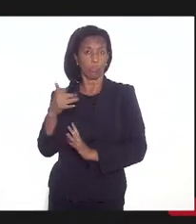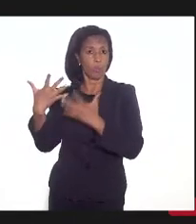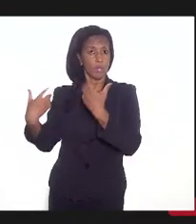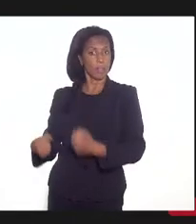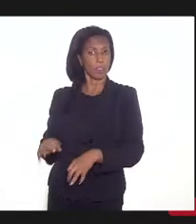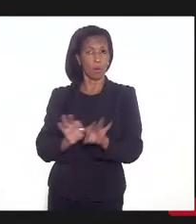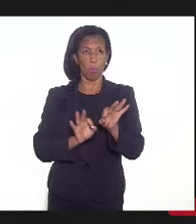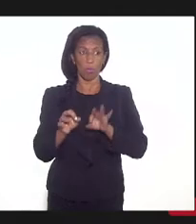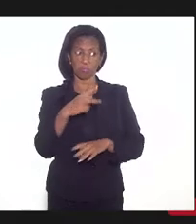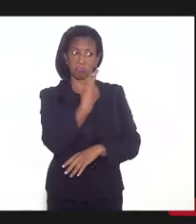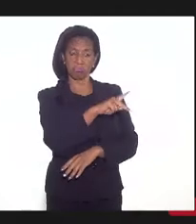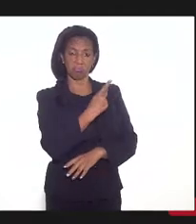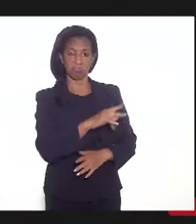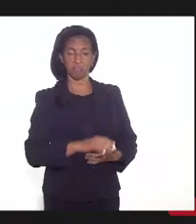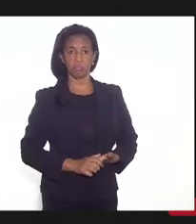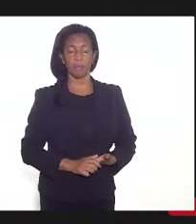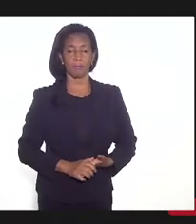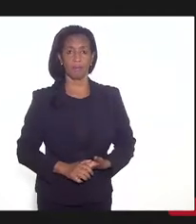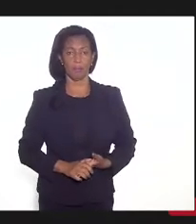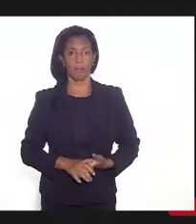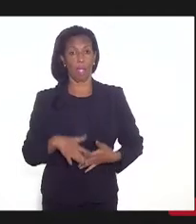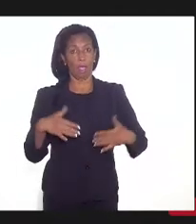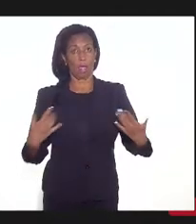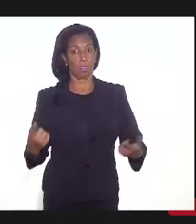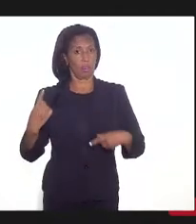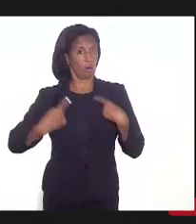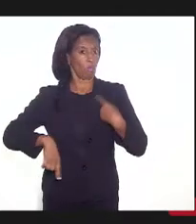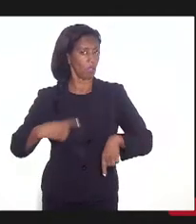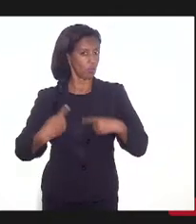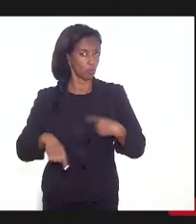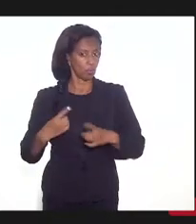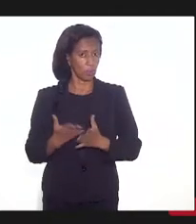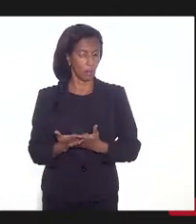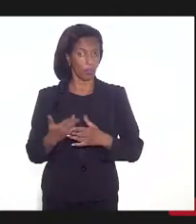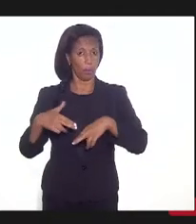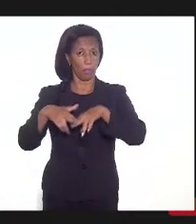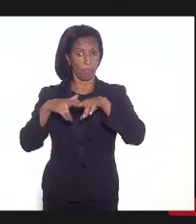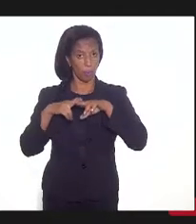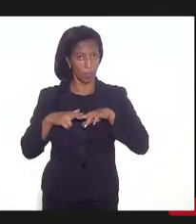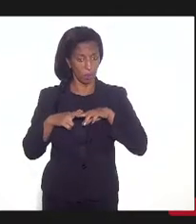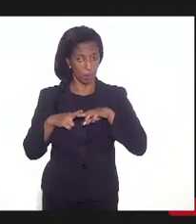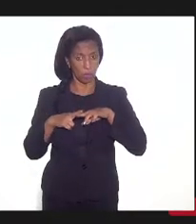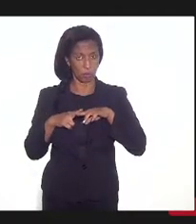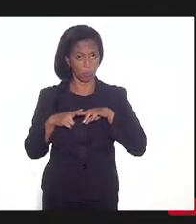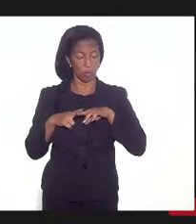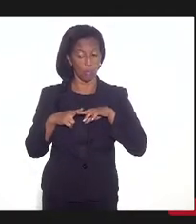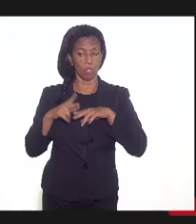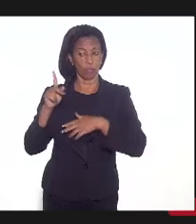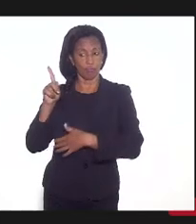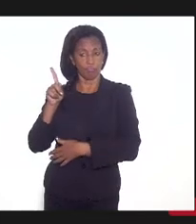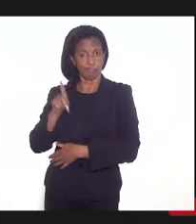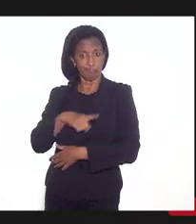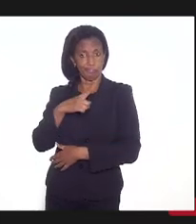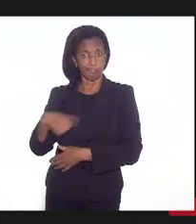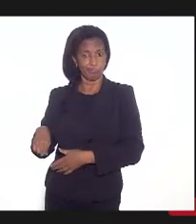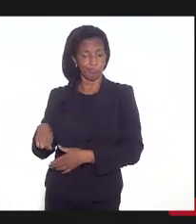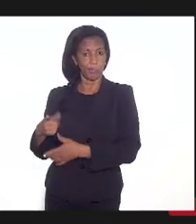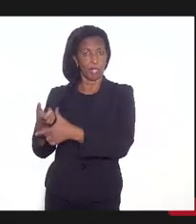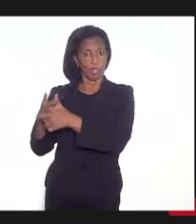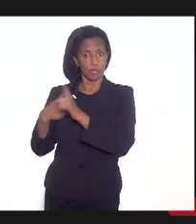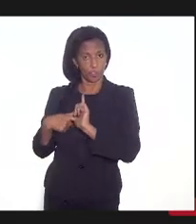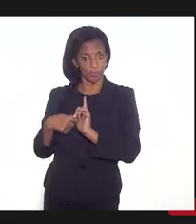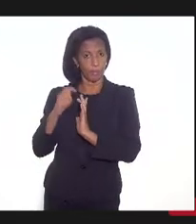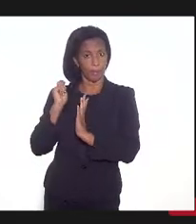o plano de vocês. Aí, isso é uma discussão que vai ter. Enquanto isso, a gente teria suspendido o pagamento da dívida nesse